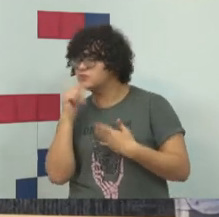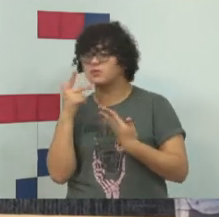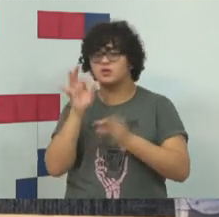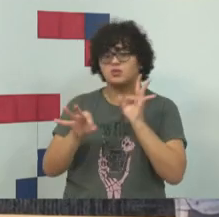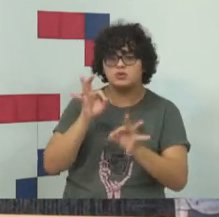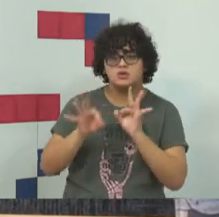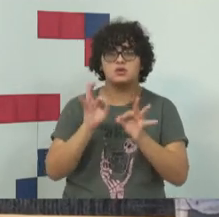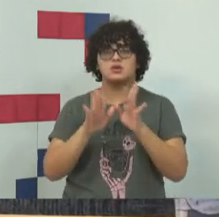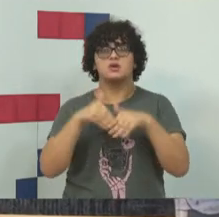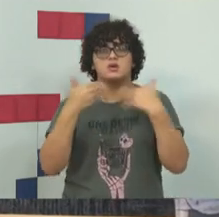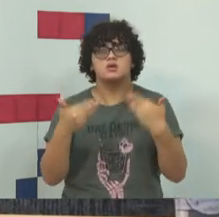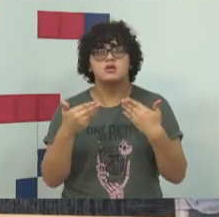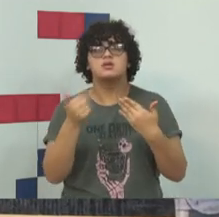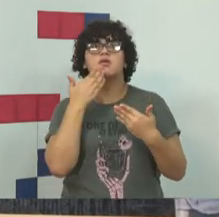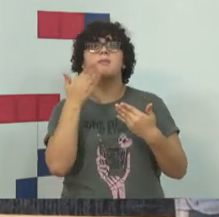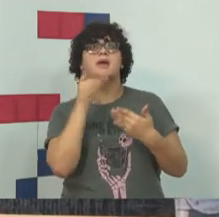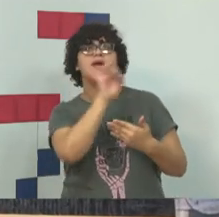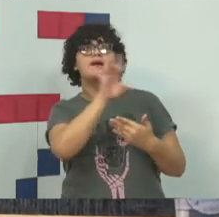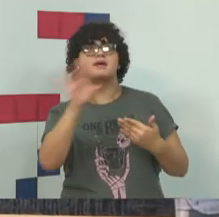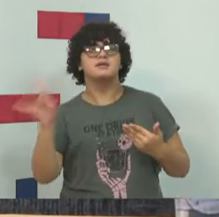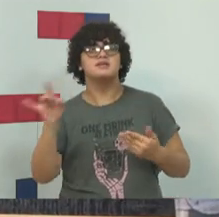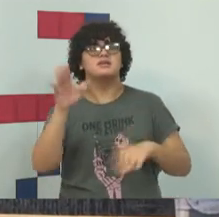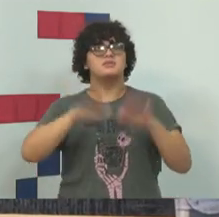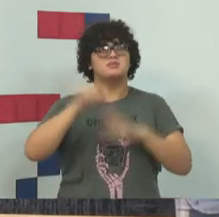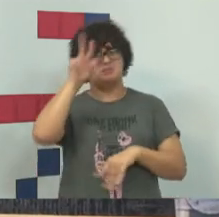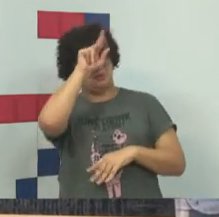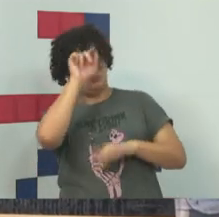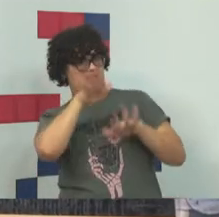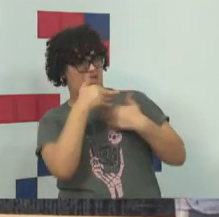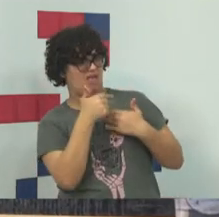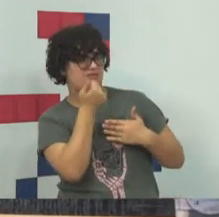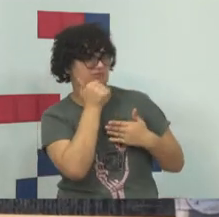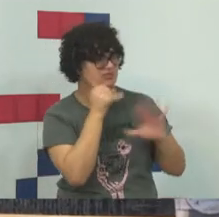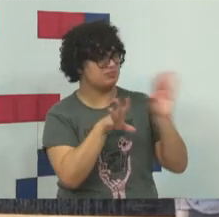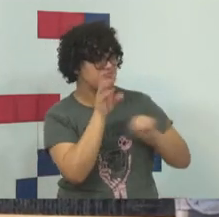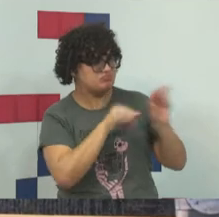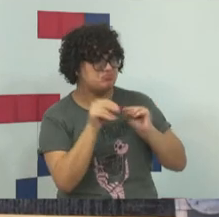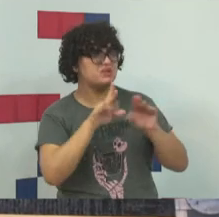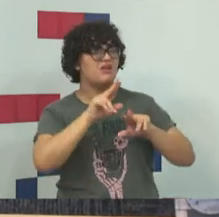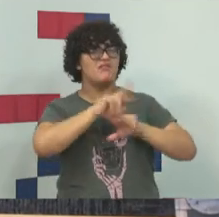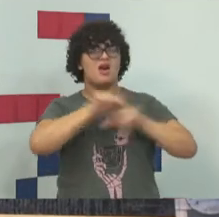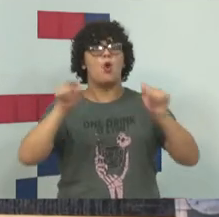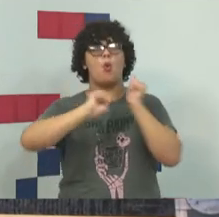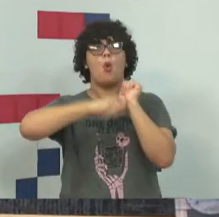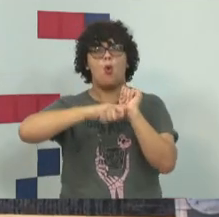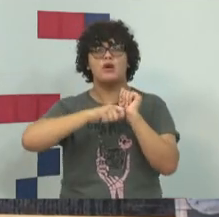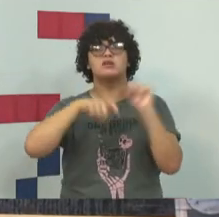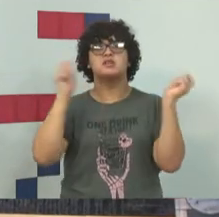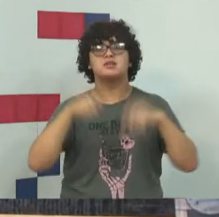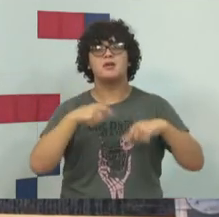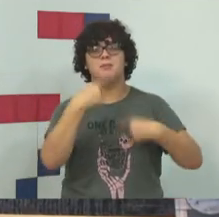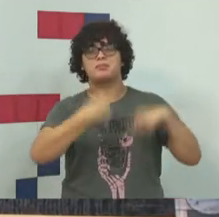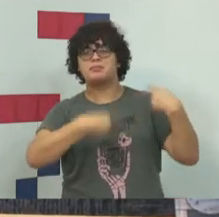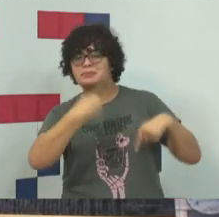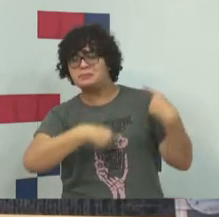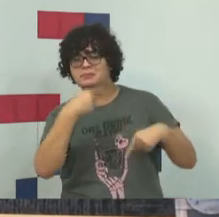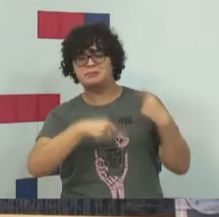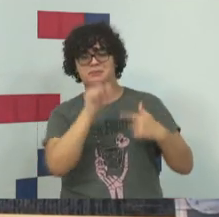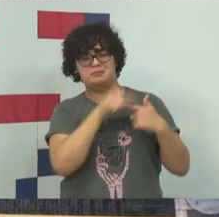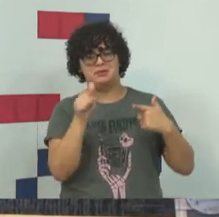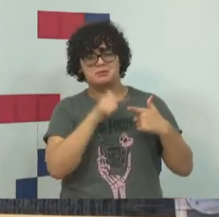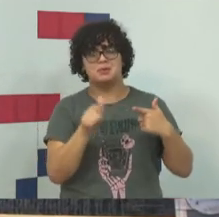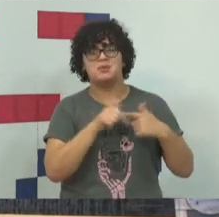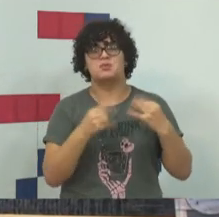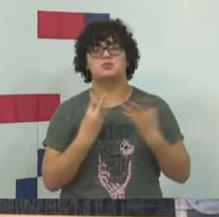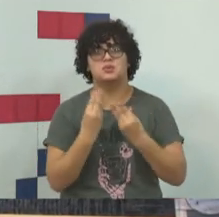a Axio Libera em Causa, que é a embriaguez, é uma ficção jurídica, e o Código tem uma... a rixa é uma ficção jurídica,